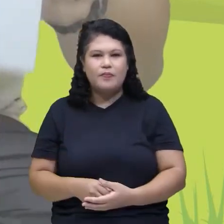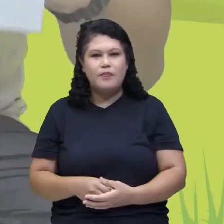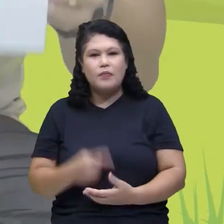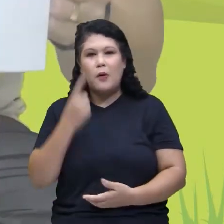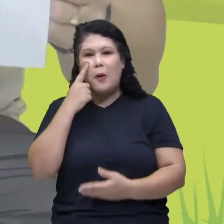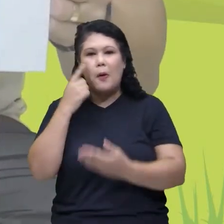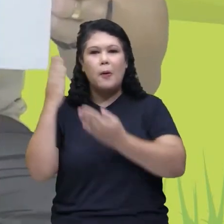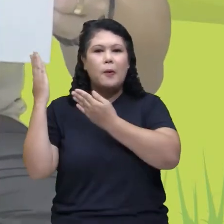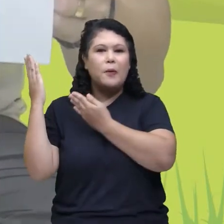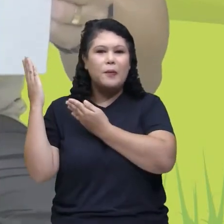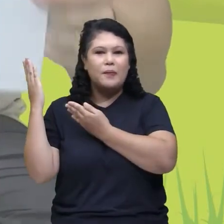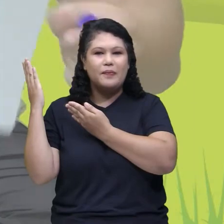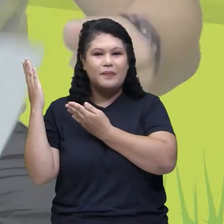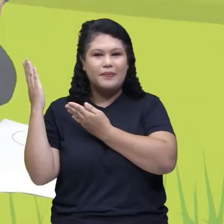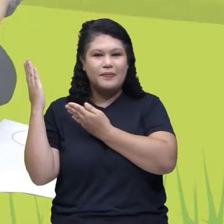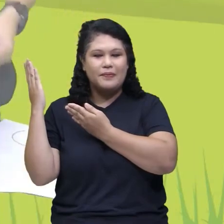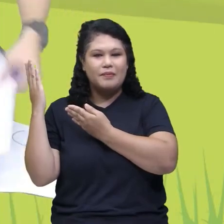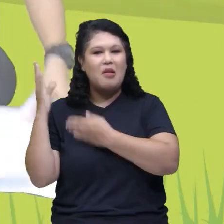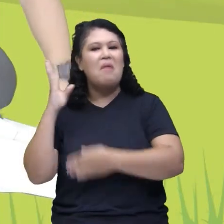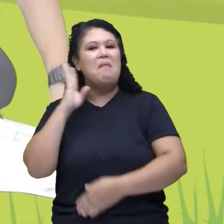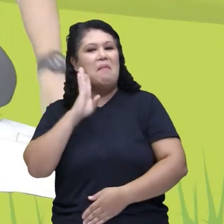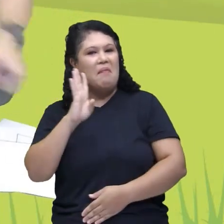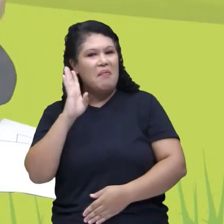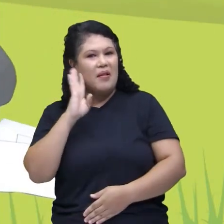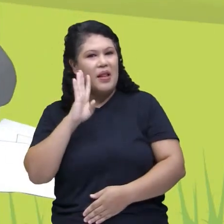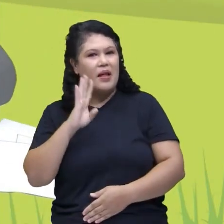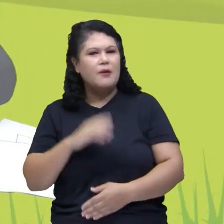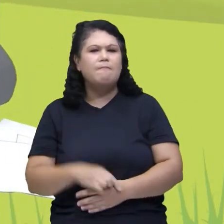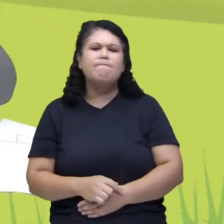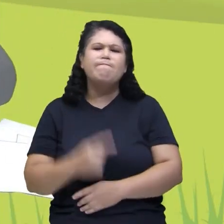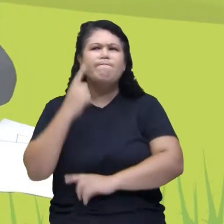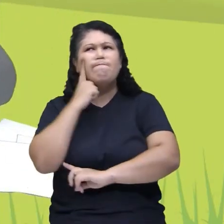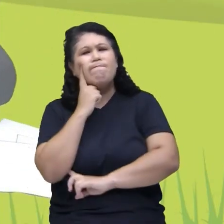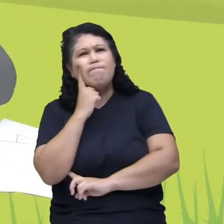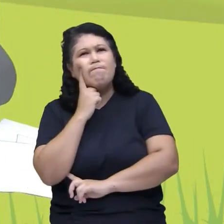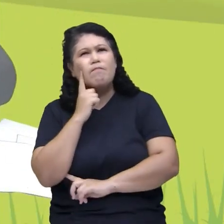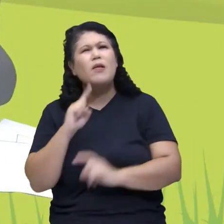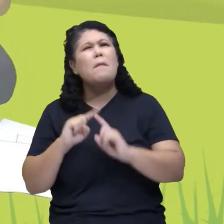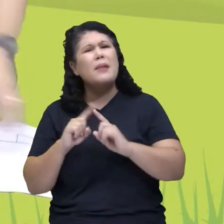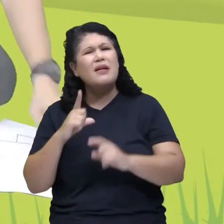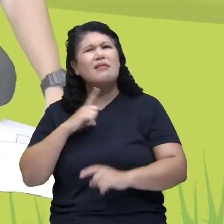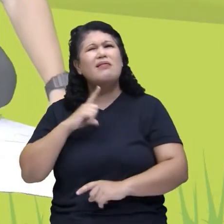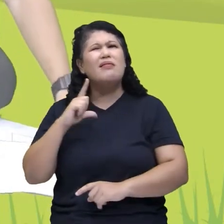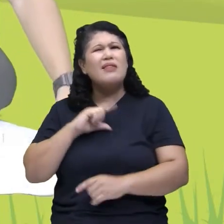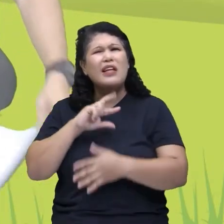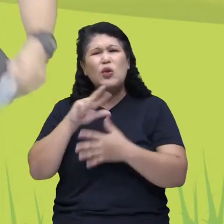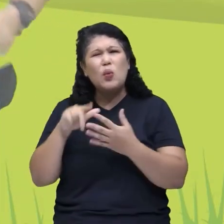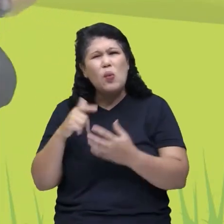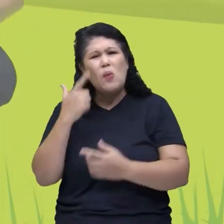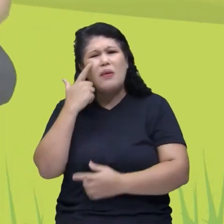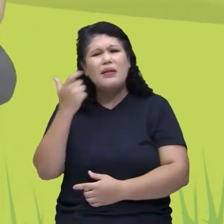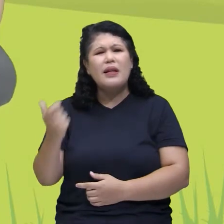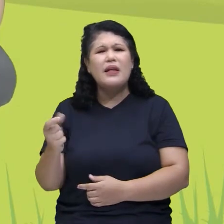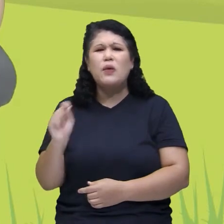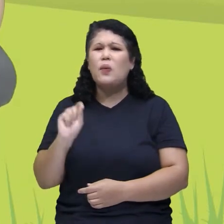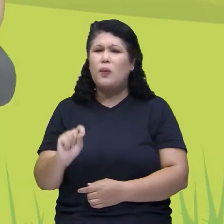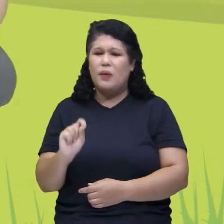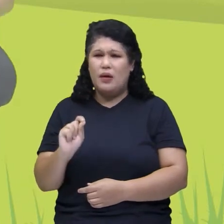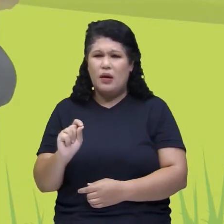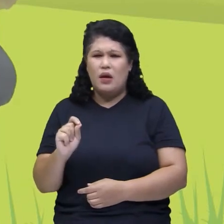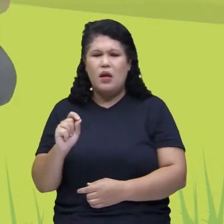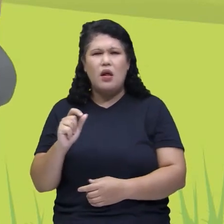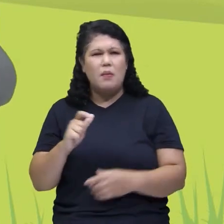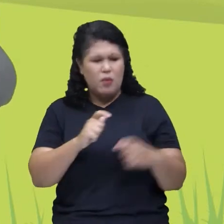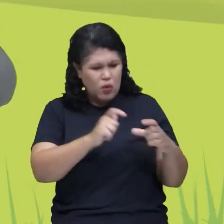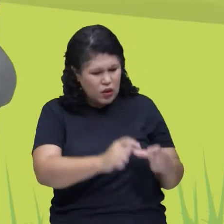4. Muito legal. Hum, mas tem uma coisa interessante também. Na estação número 1,